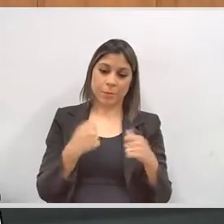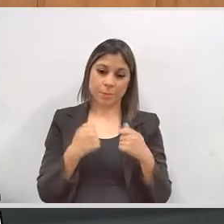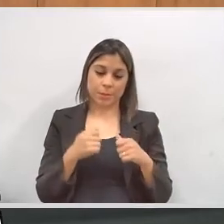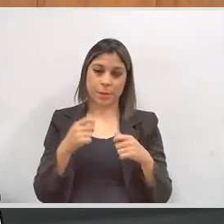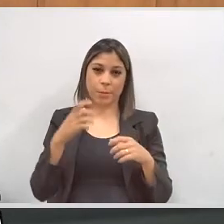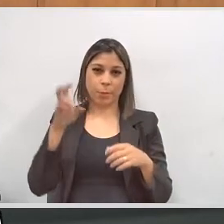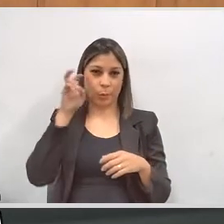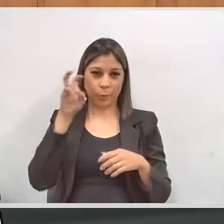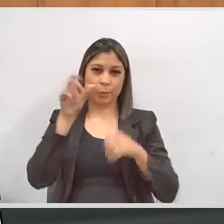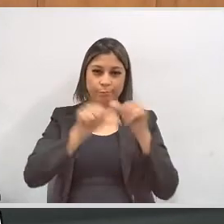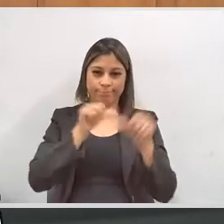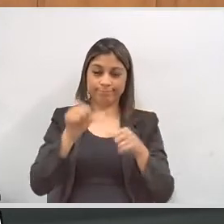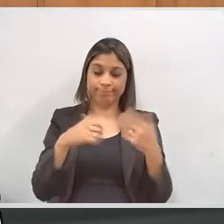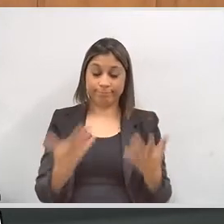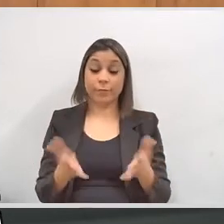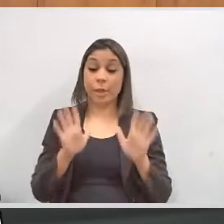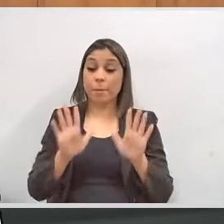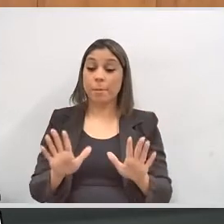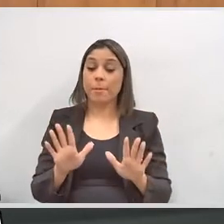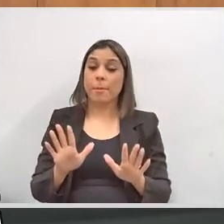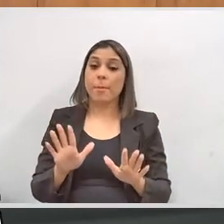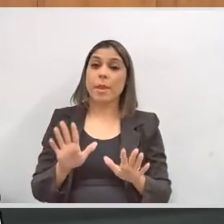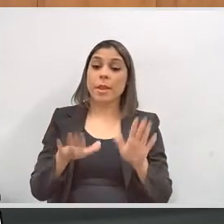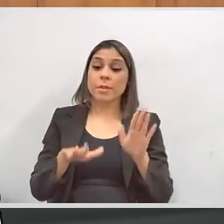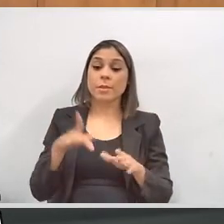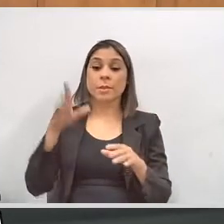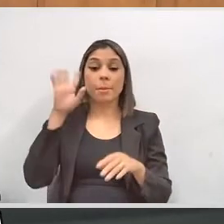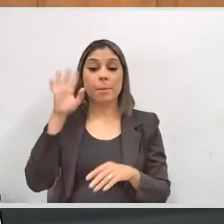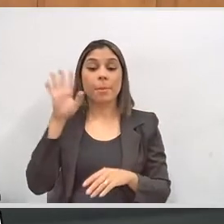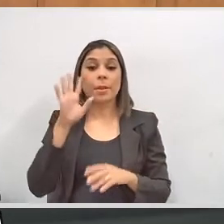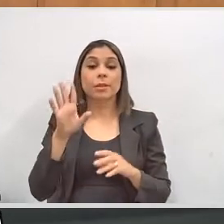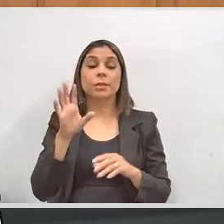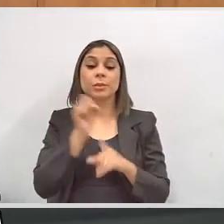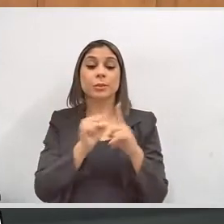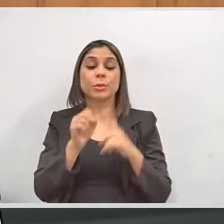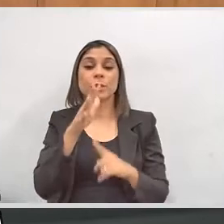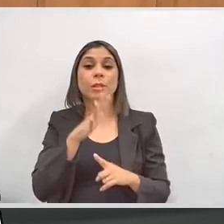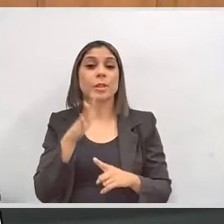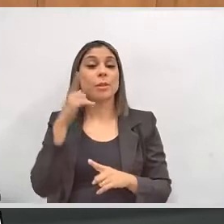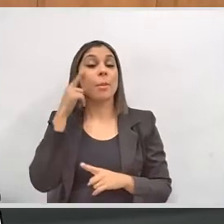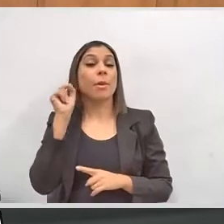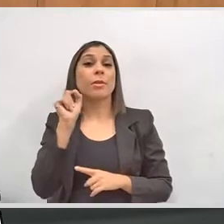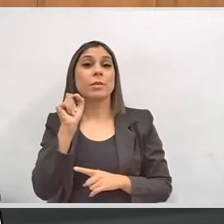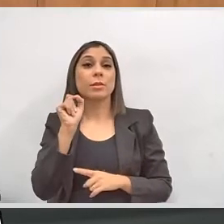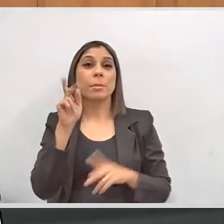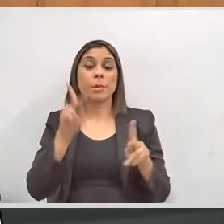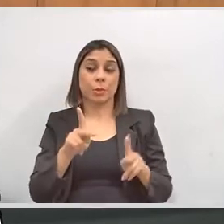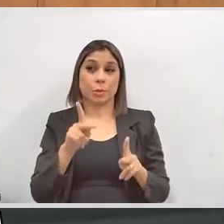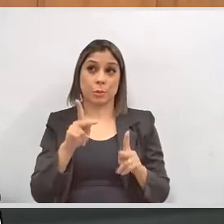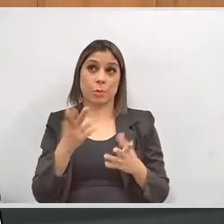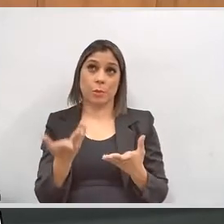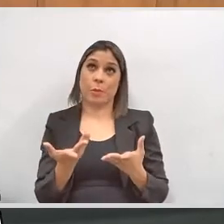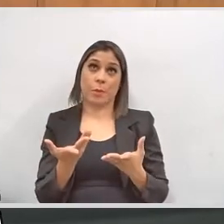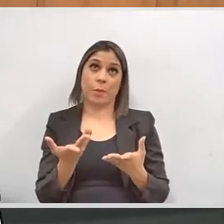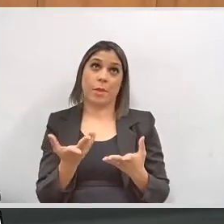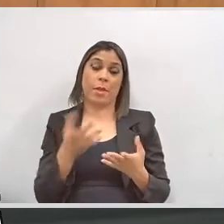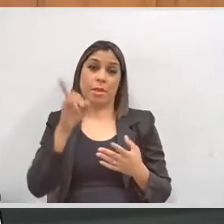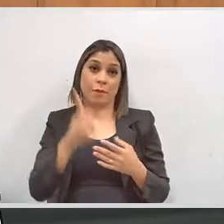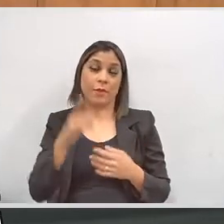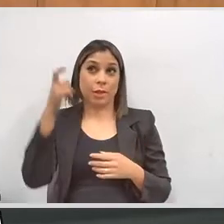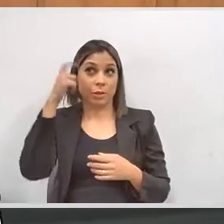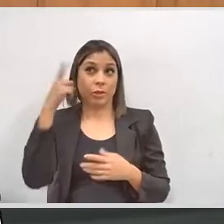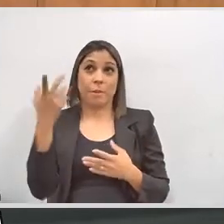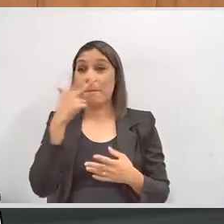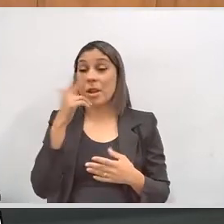que nós temos que romper com o tempo, é exatamente a incapacidade da sociedade de entender que a pessoa com deficiência também pensa,